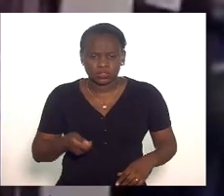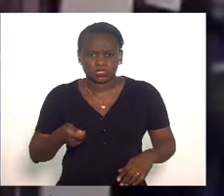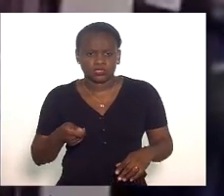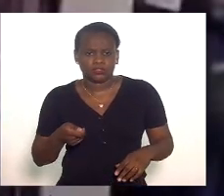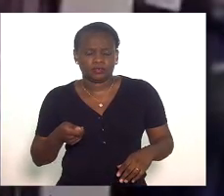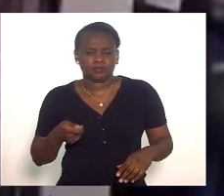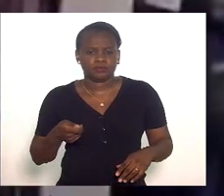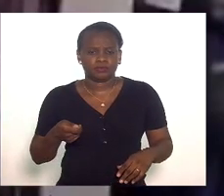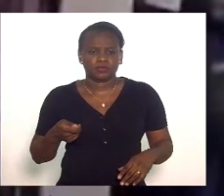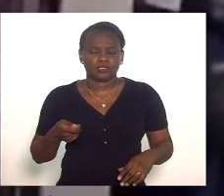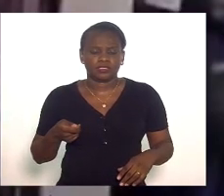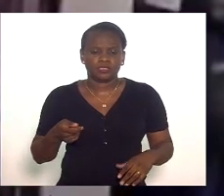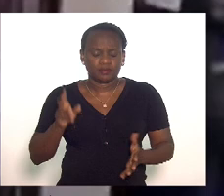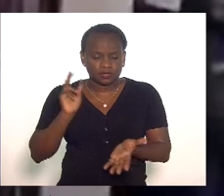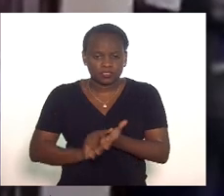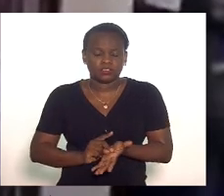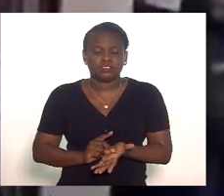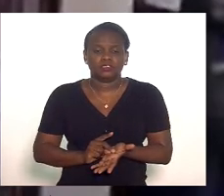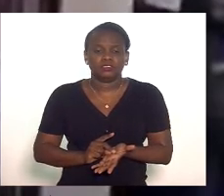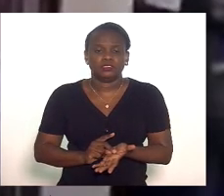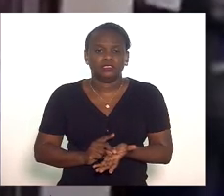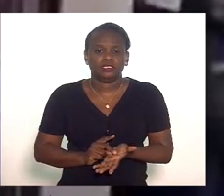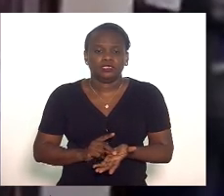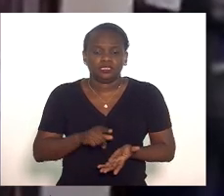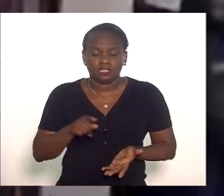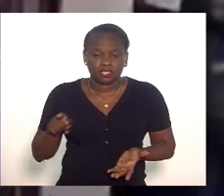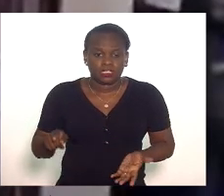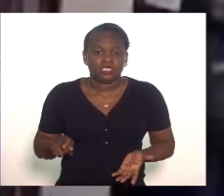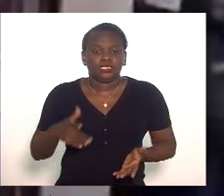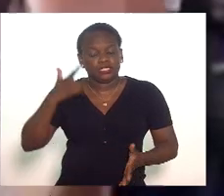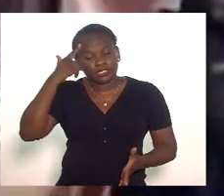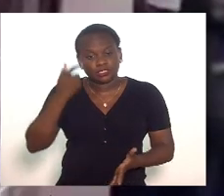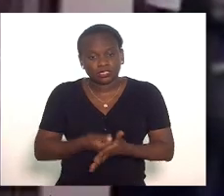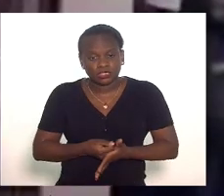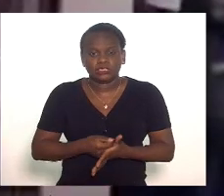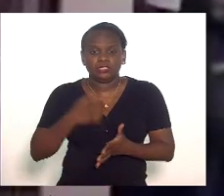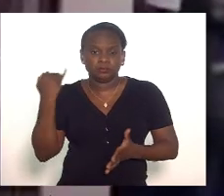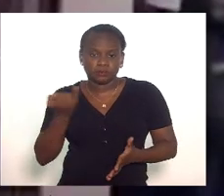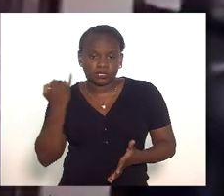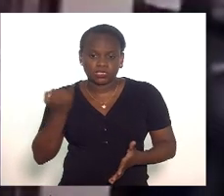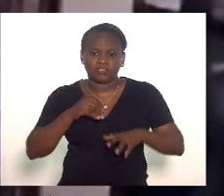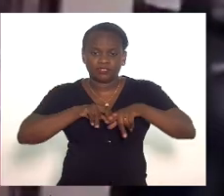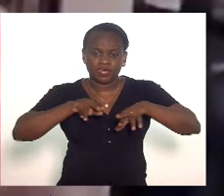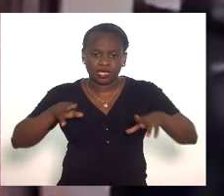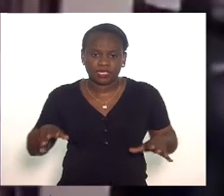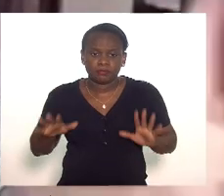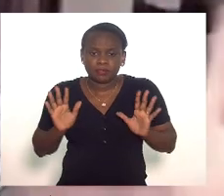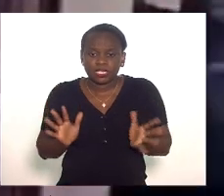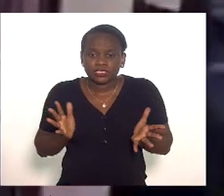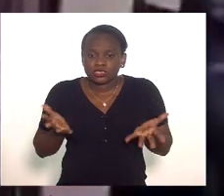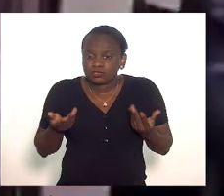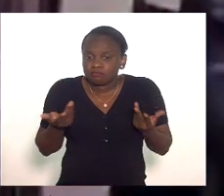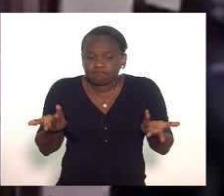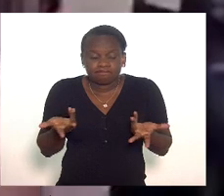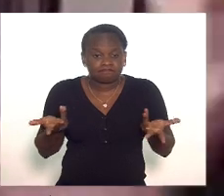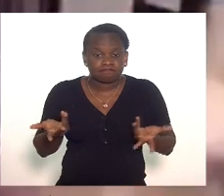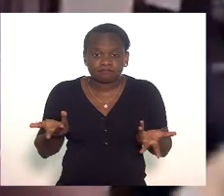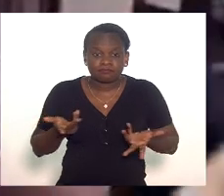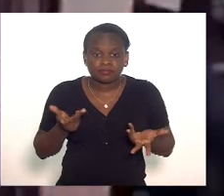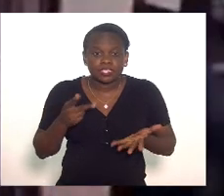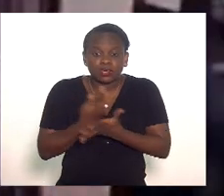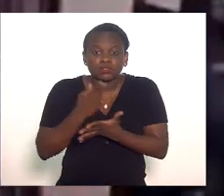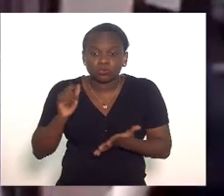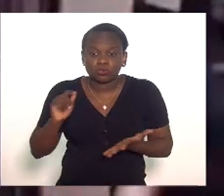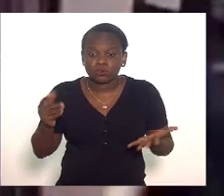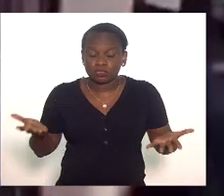tem realmente tido decisões importantes mas quer dizer o que está